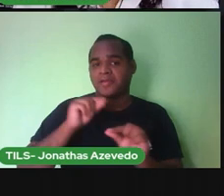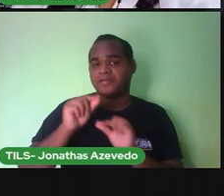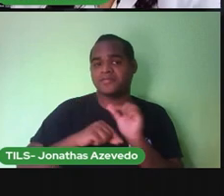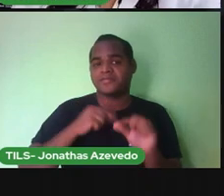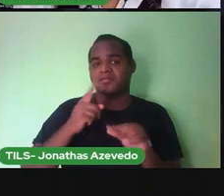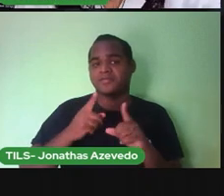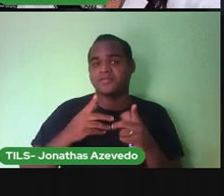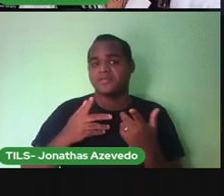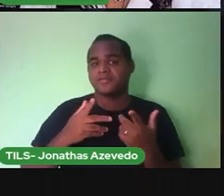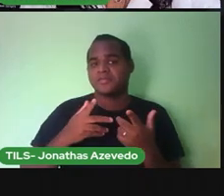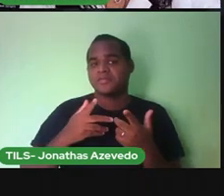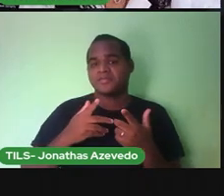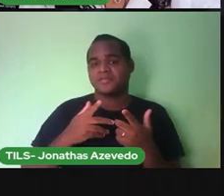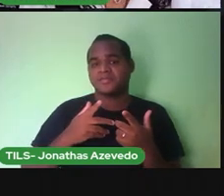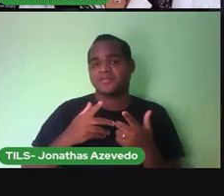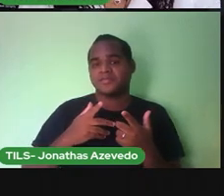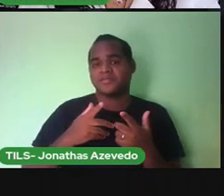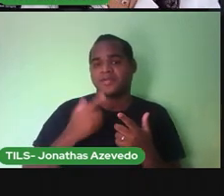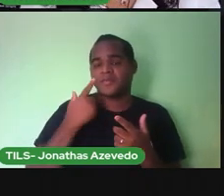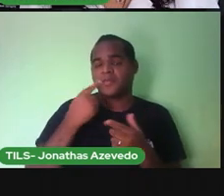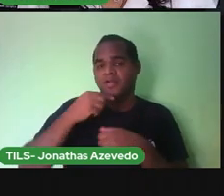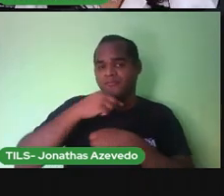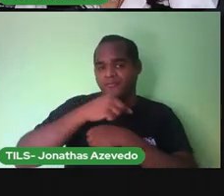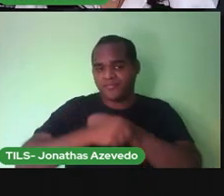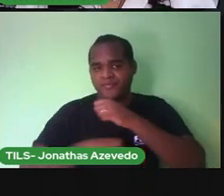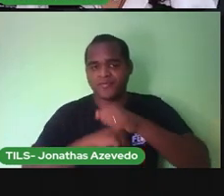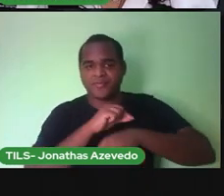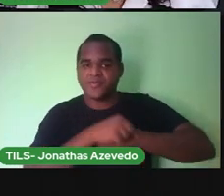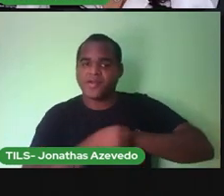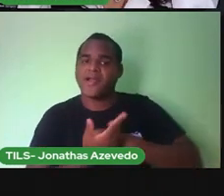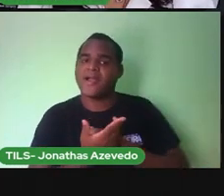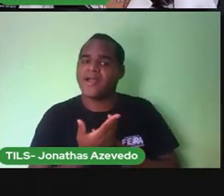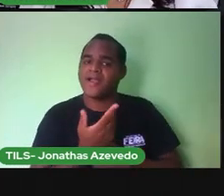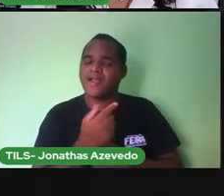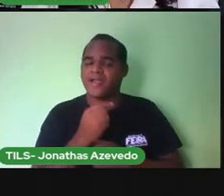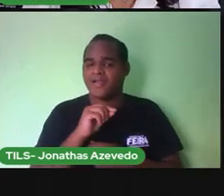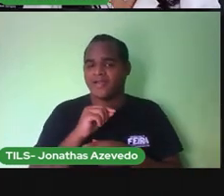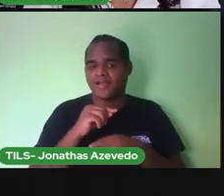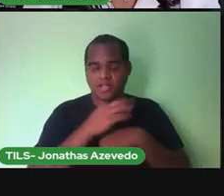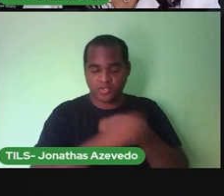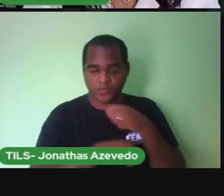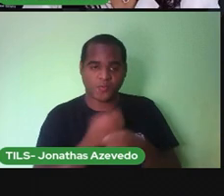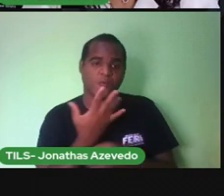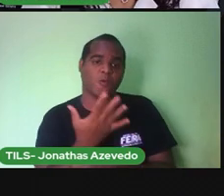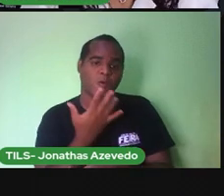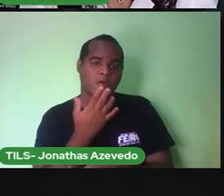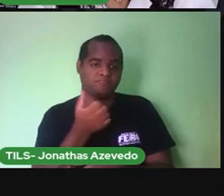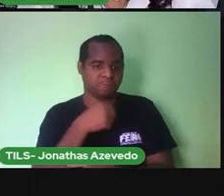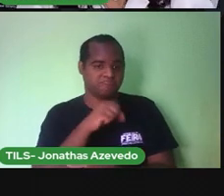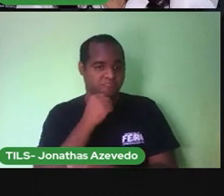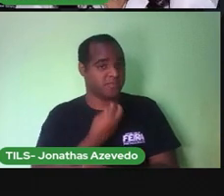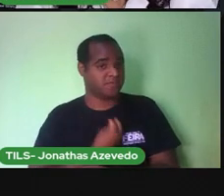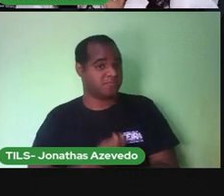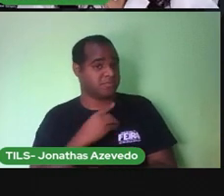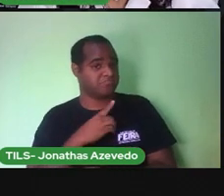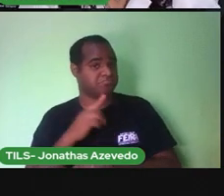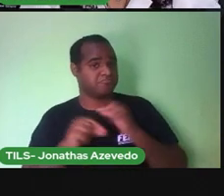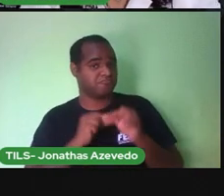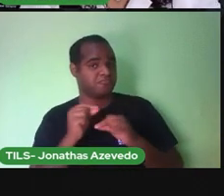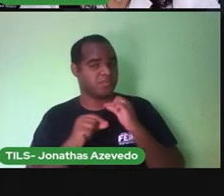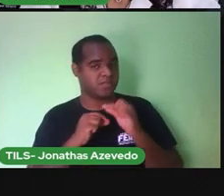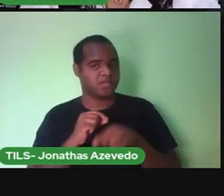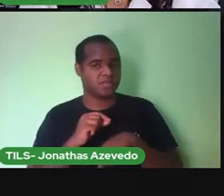é aquele abraçadeirazinha que recebemos na maternidade quando a mamãe nos tem. Ali tem bem assim,